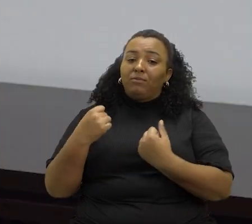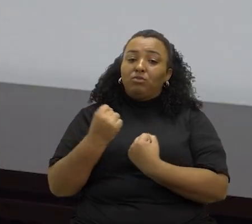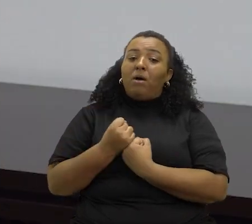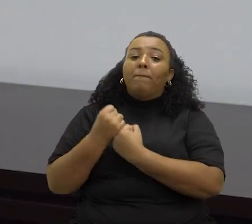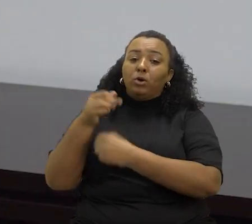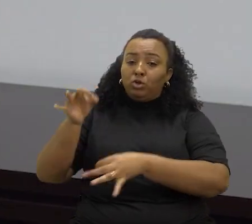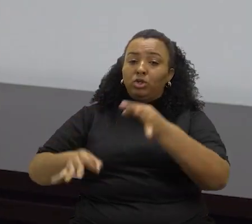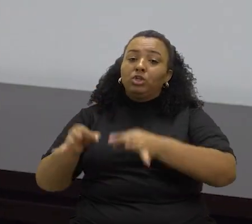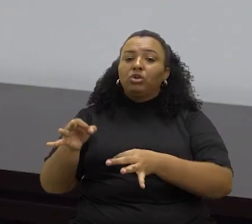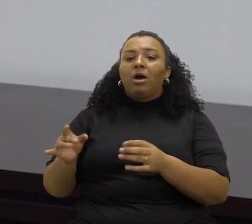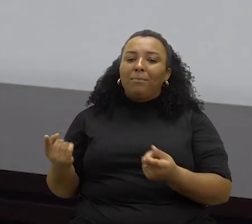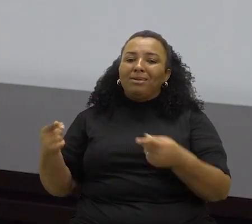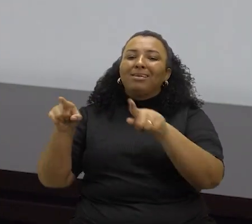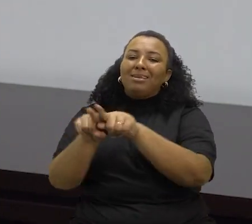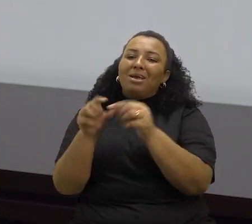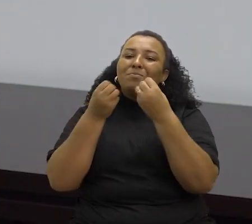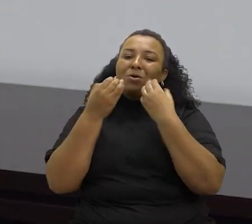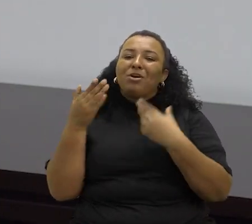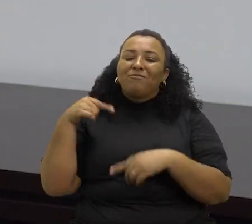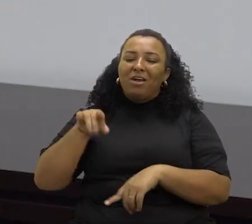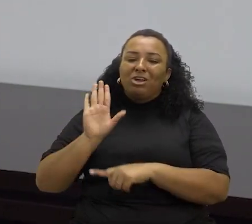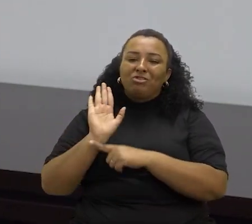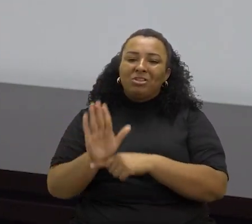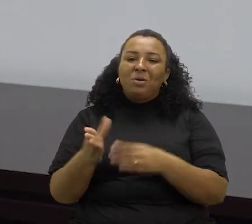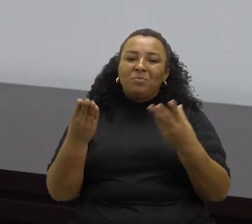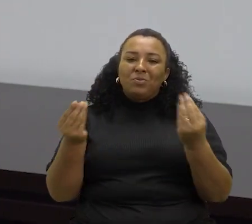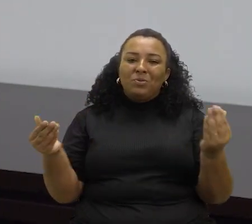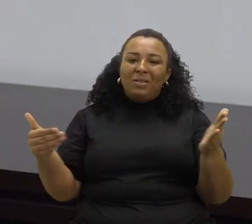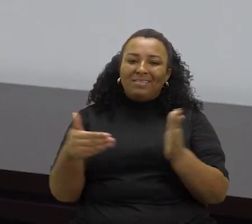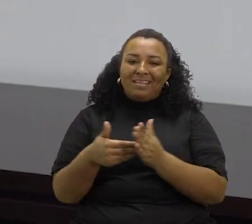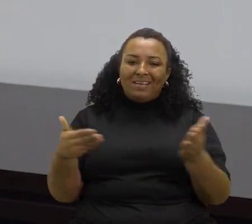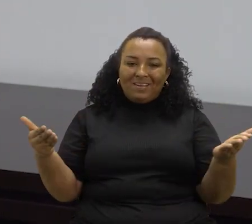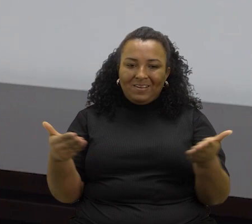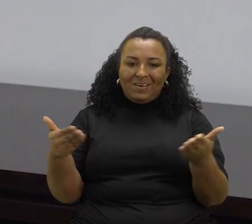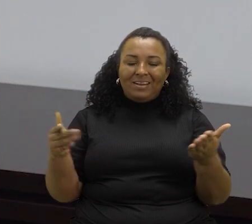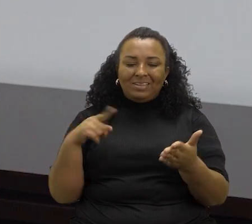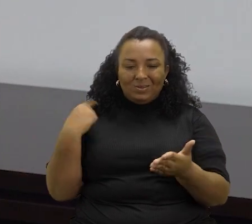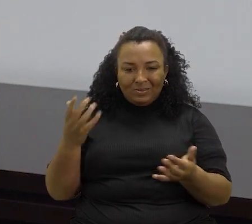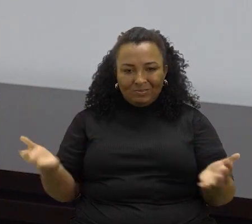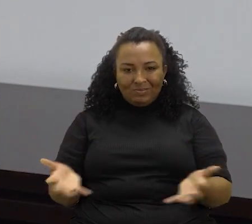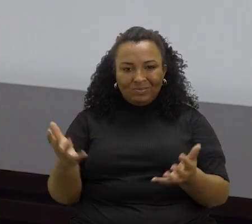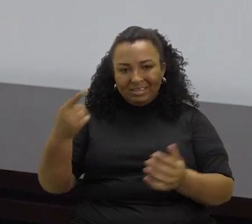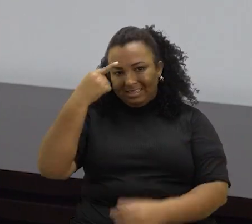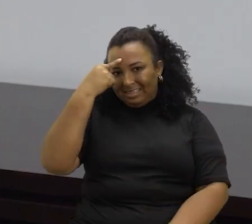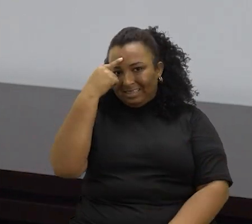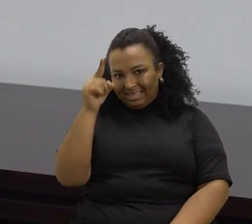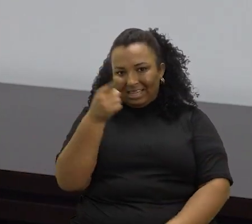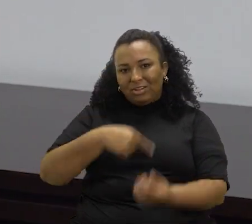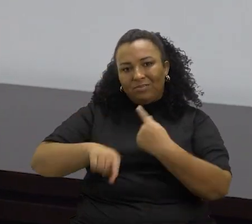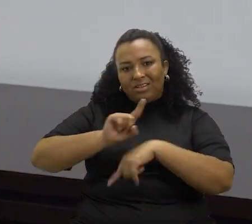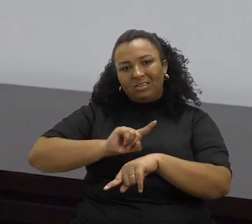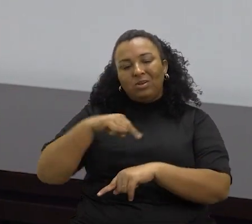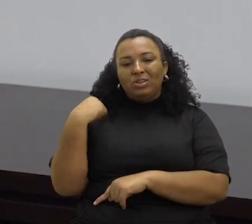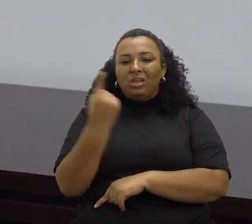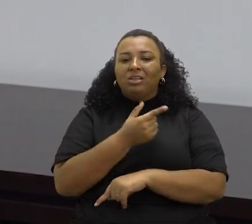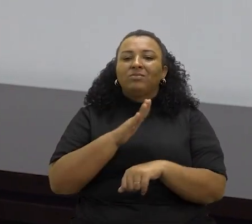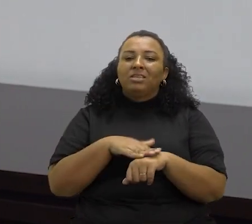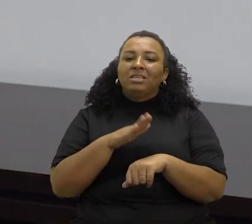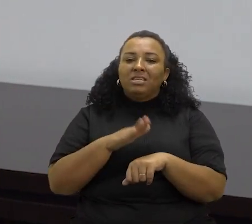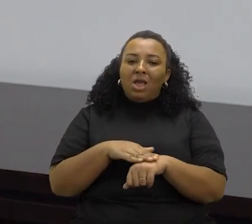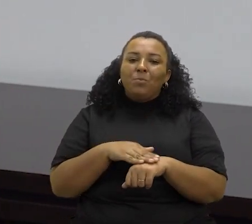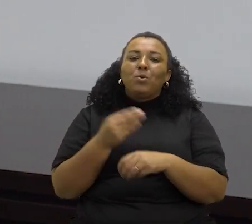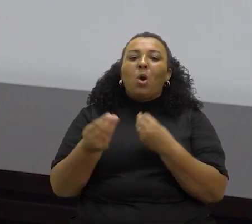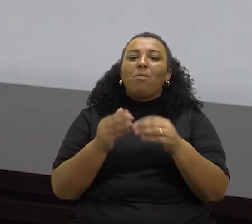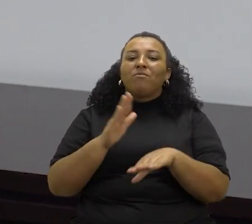apoio jurídico, o tem sido uma grande parceria e ele vai estar contribuindo muito para sucesso até agora dessa nossa ideia, nessa grande inovação que a gente